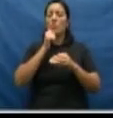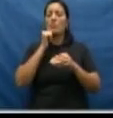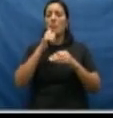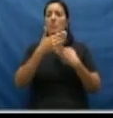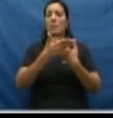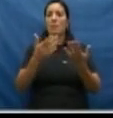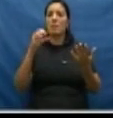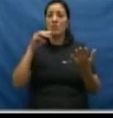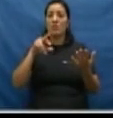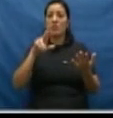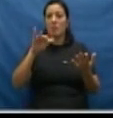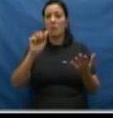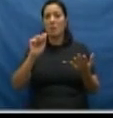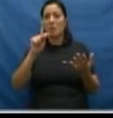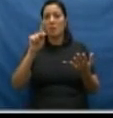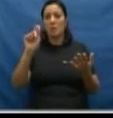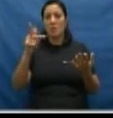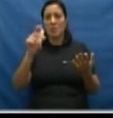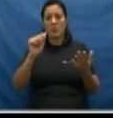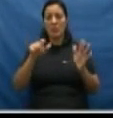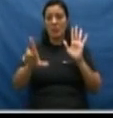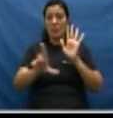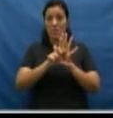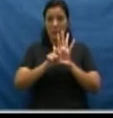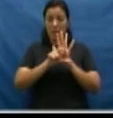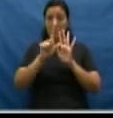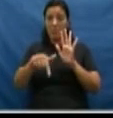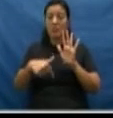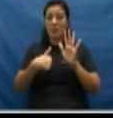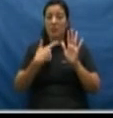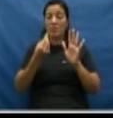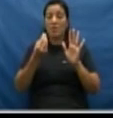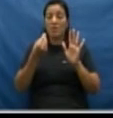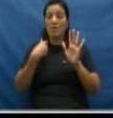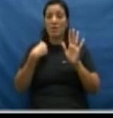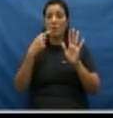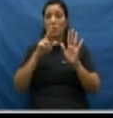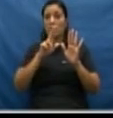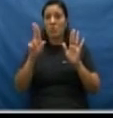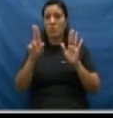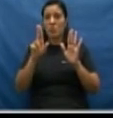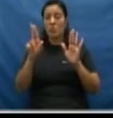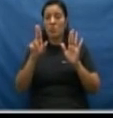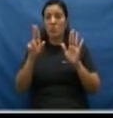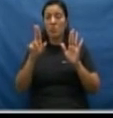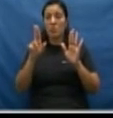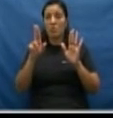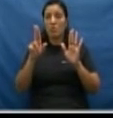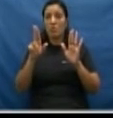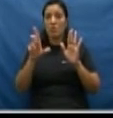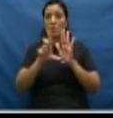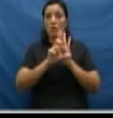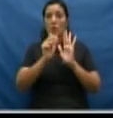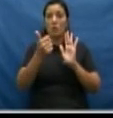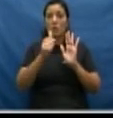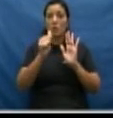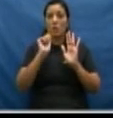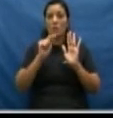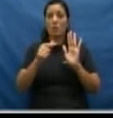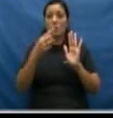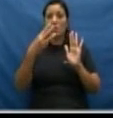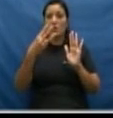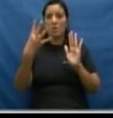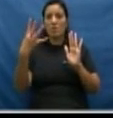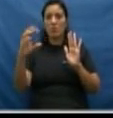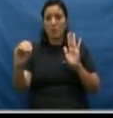Maria da Penha, é a lei que recebeu a lei 11.340